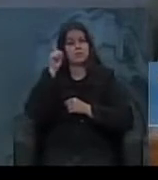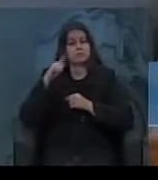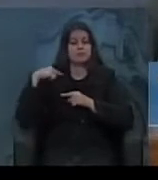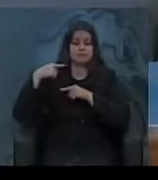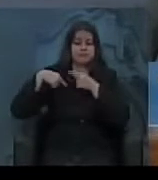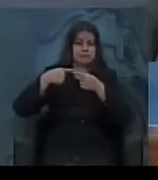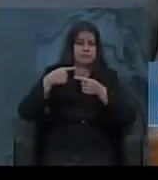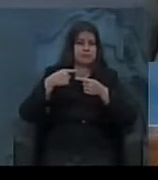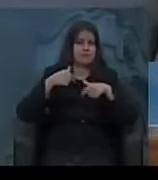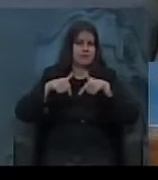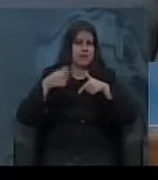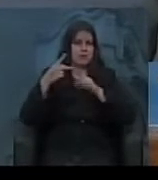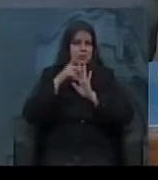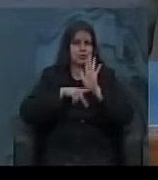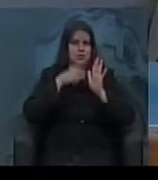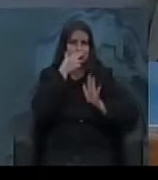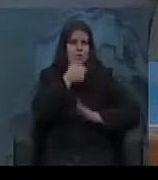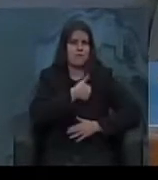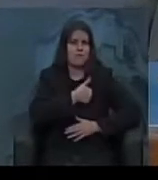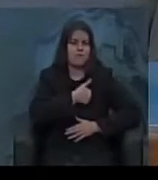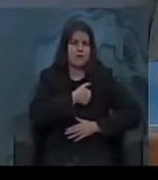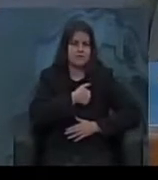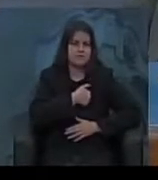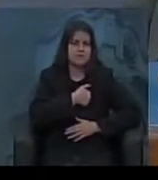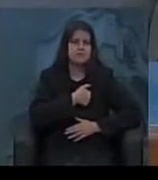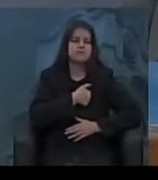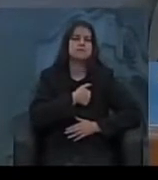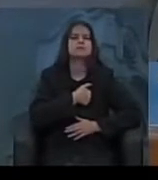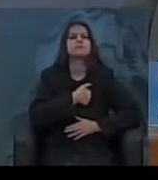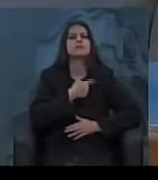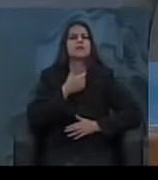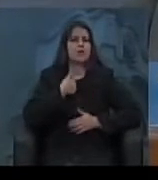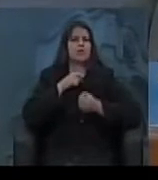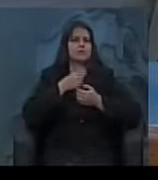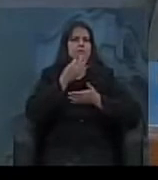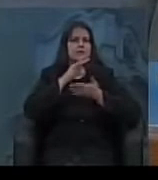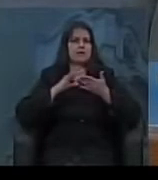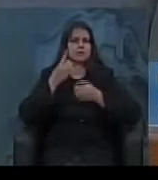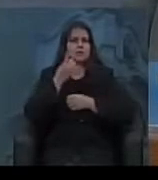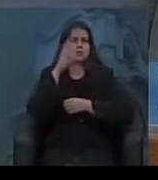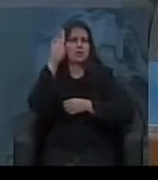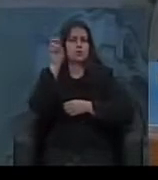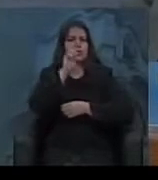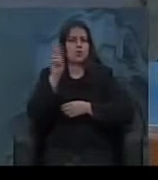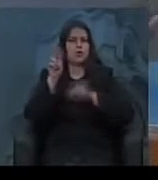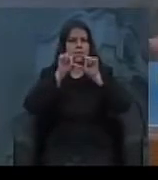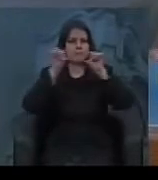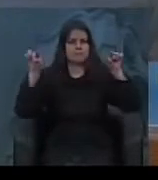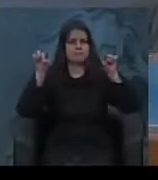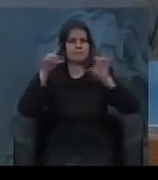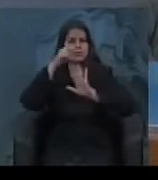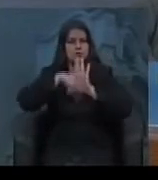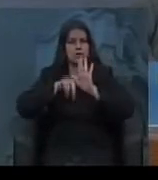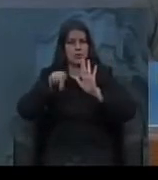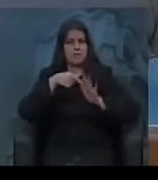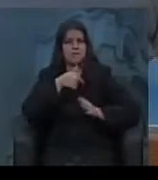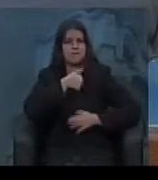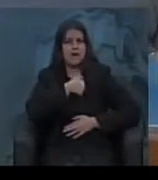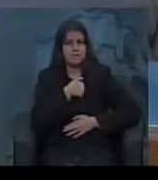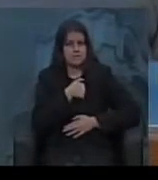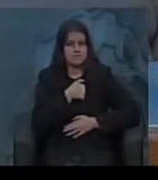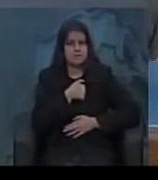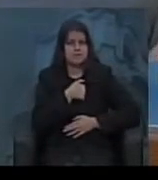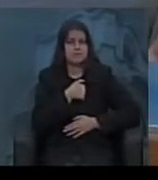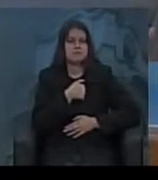trabalhismo, do projeto Vargas, que, até na minha tese de doutorado, eu dou o nome de projeto de Vargas, começa o projeto de